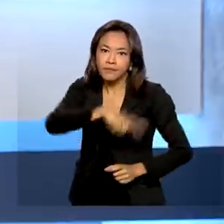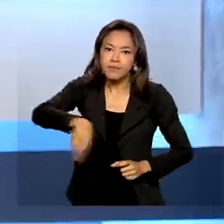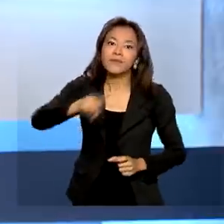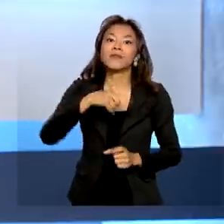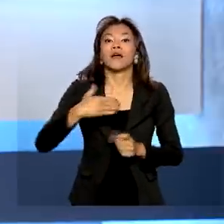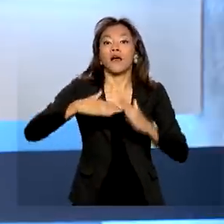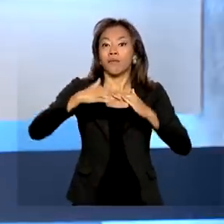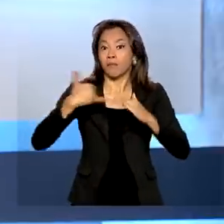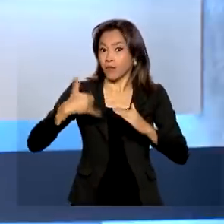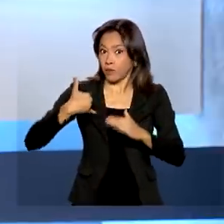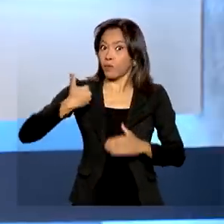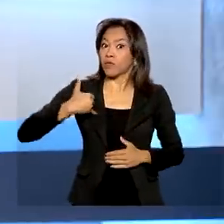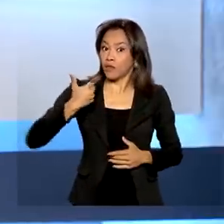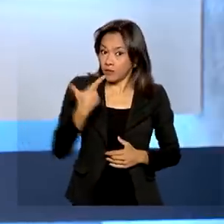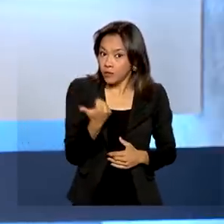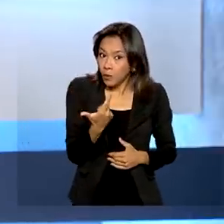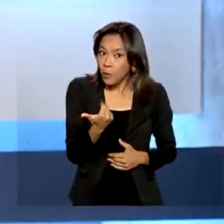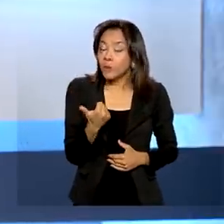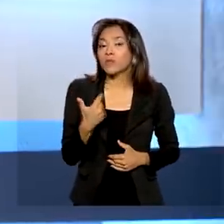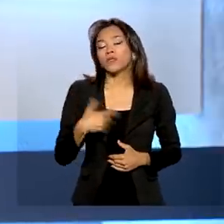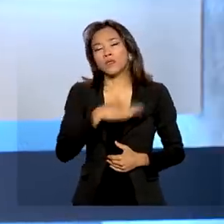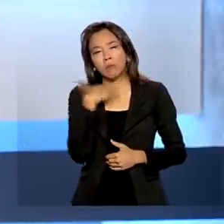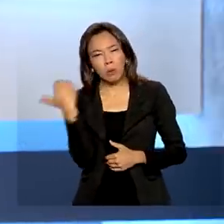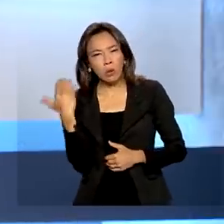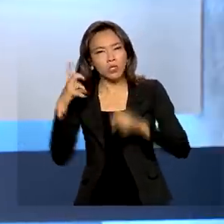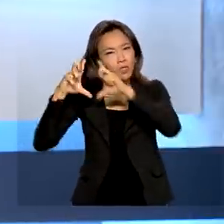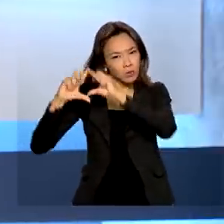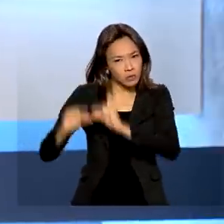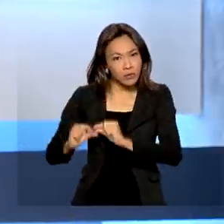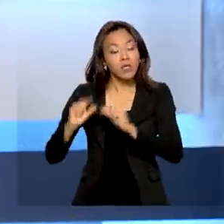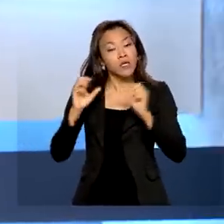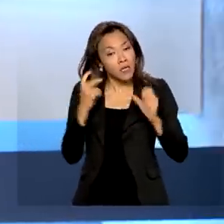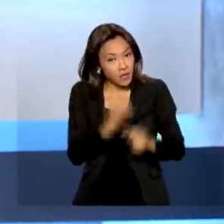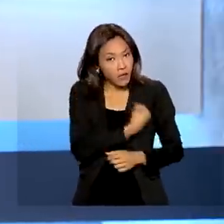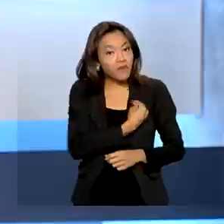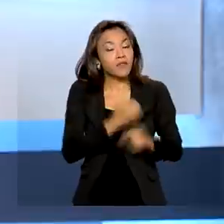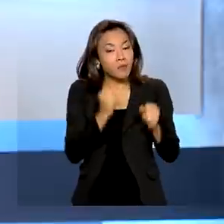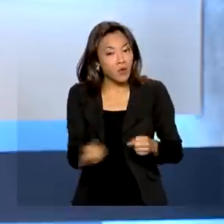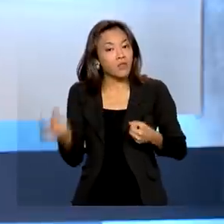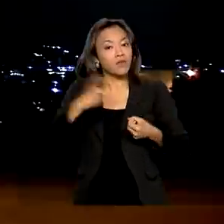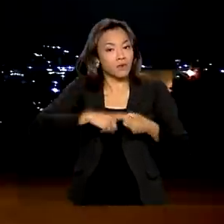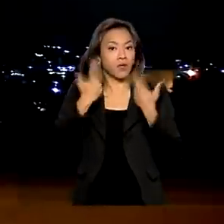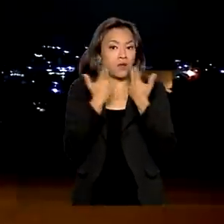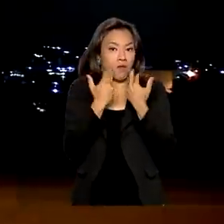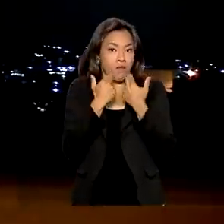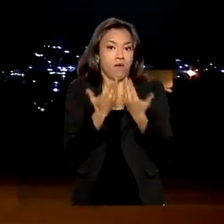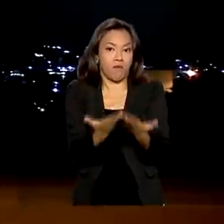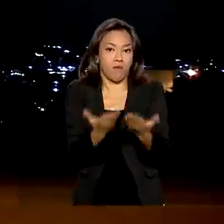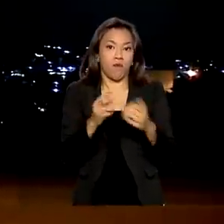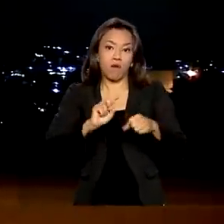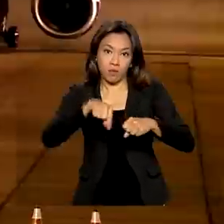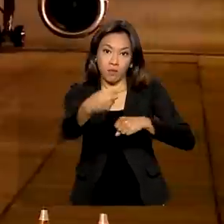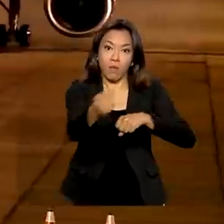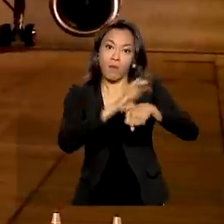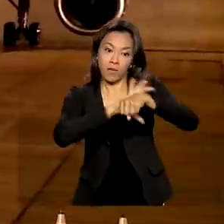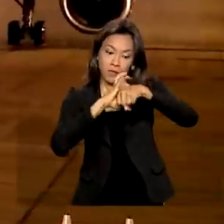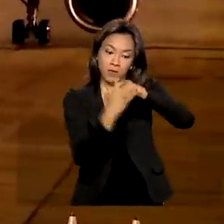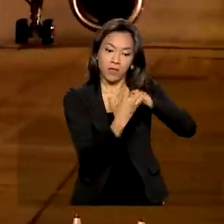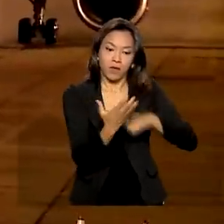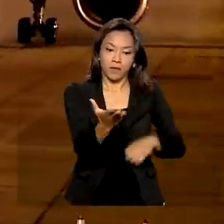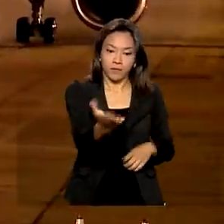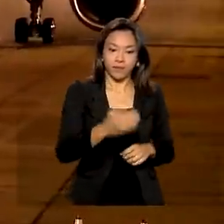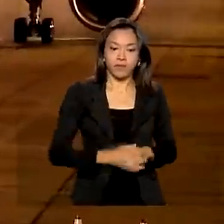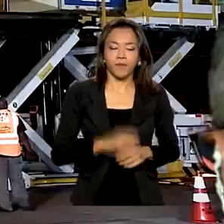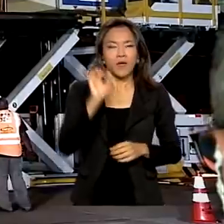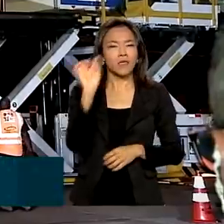casos e mortes. E a vida mostrando que pode voltar ao normal após a pandemia. As primeiras remessas da